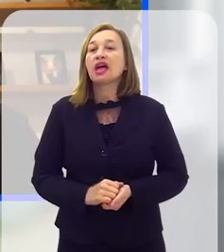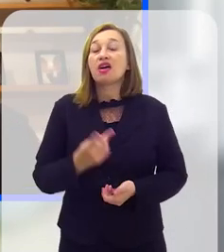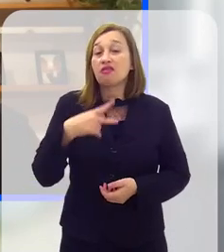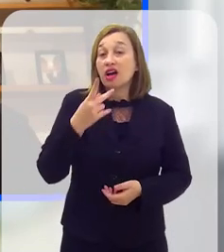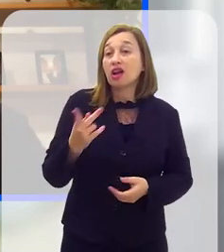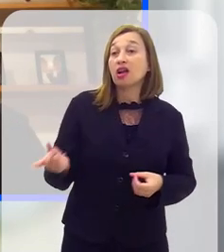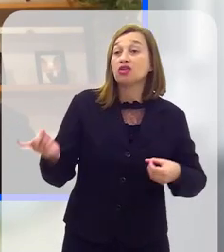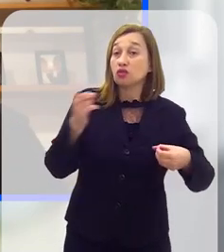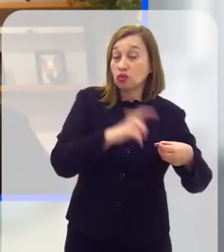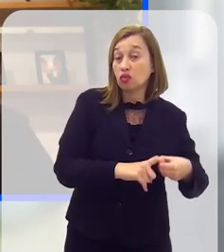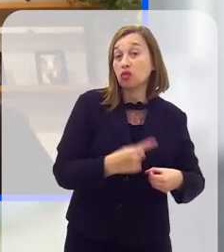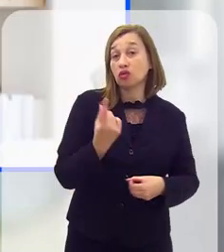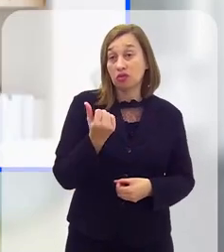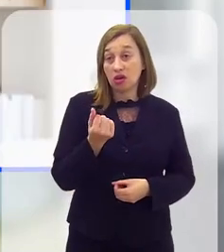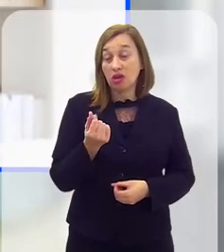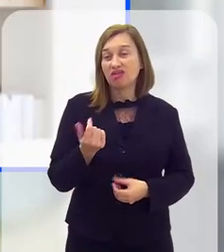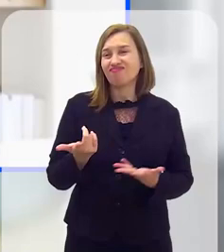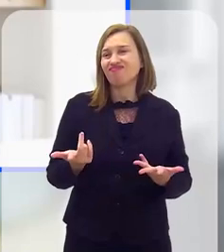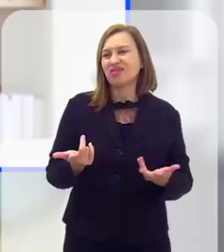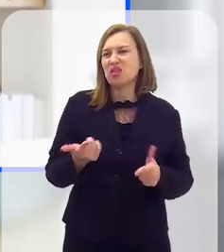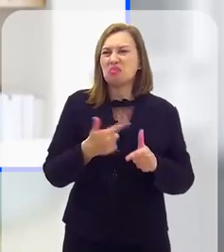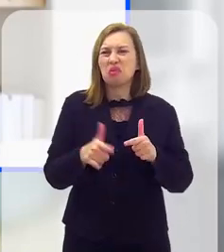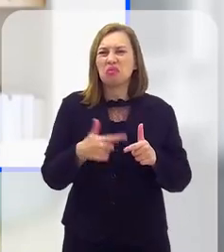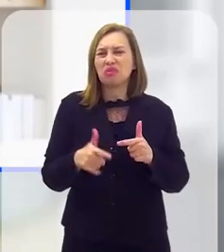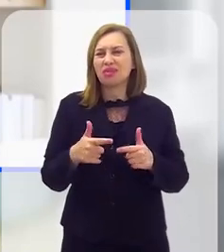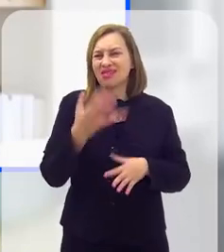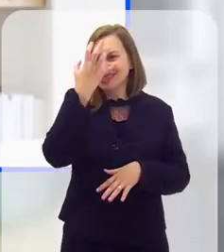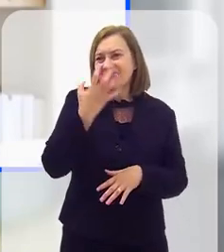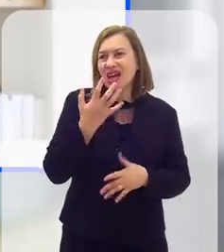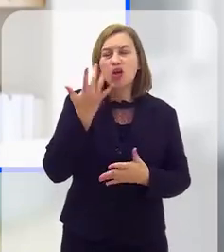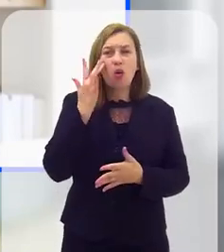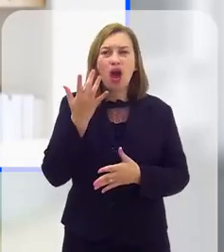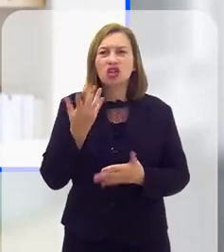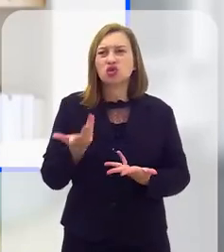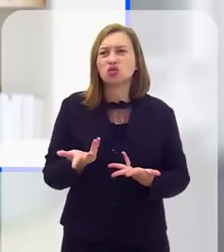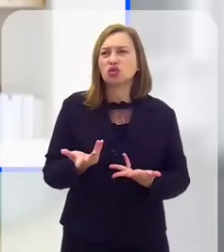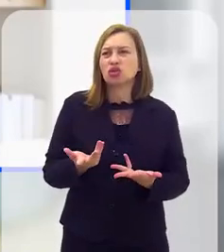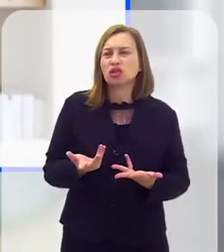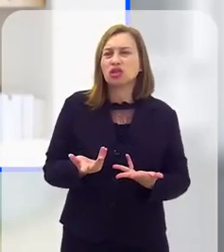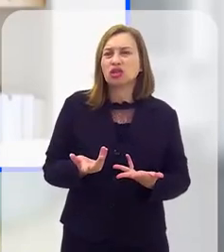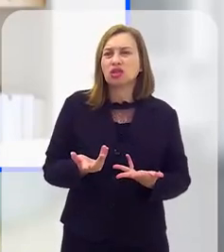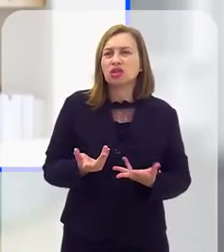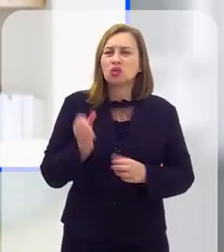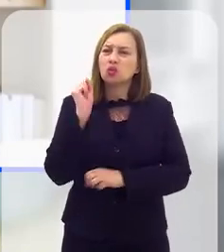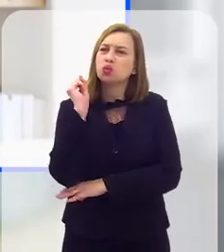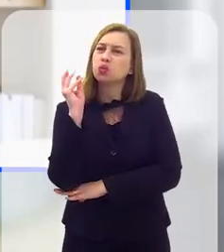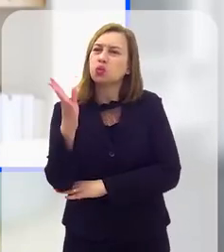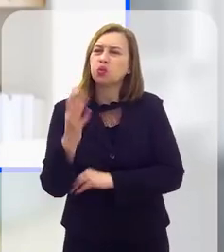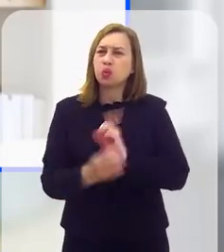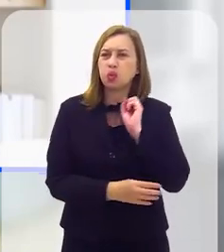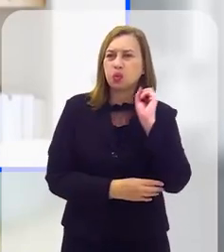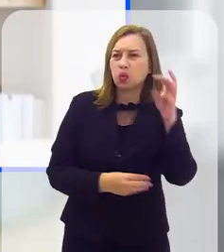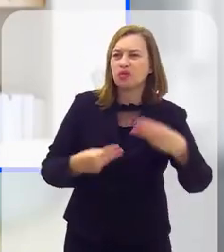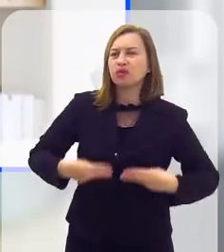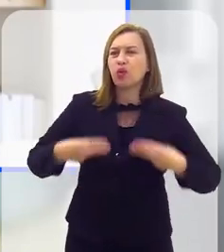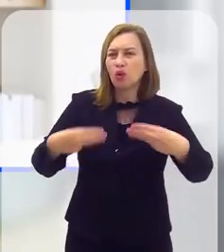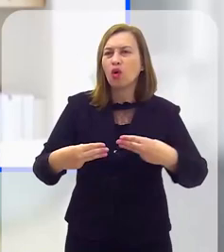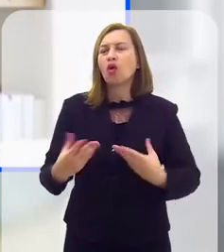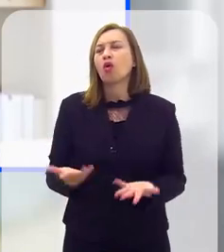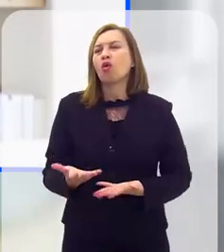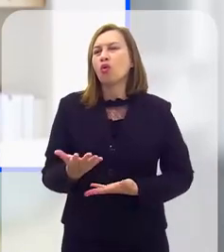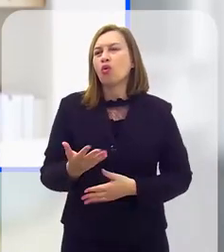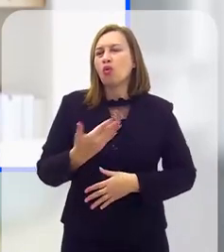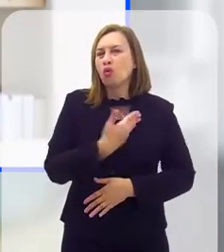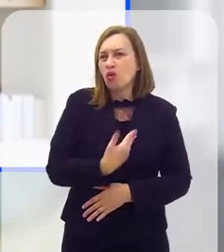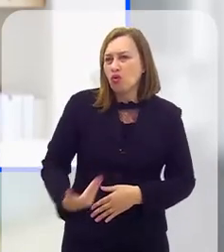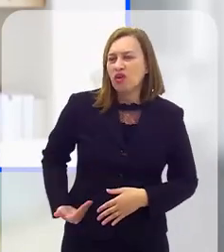Miguel, voltando àquela questão da tarifa, eu acho que a gente está numa situação tão grave que eu acho que o Ministério do Meio Ambiente,